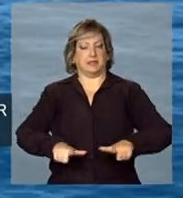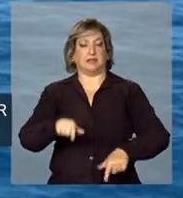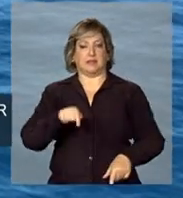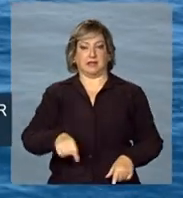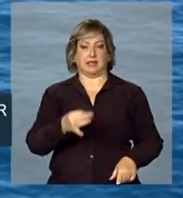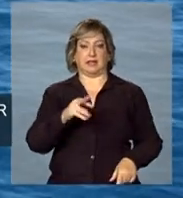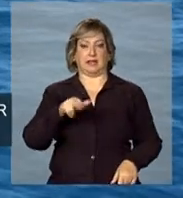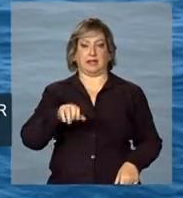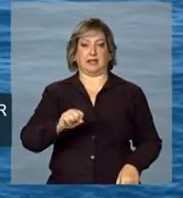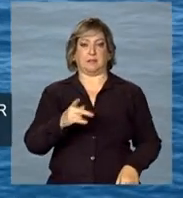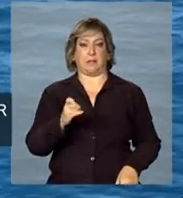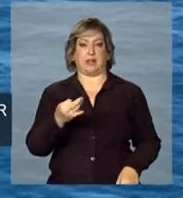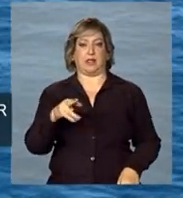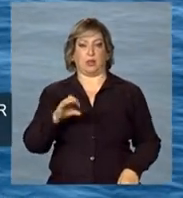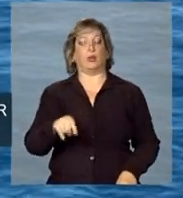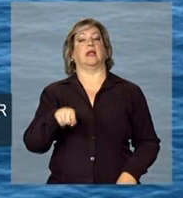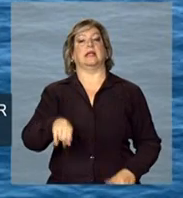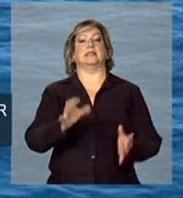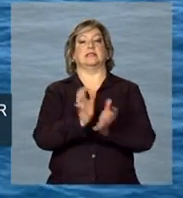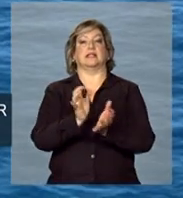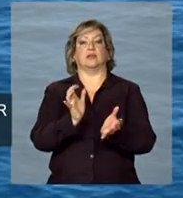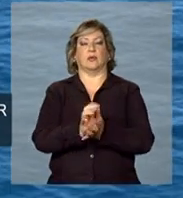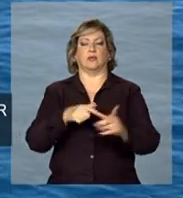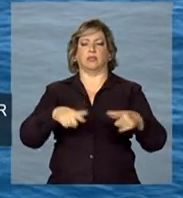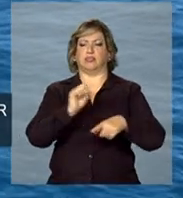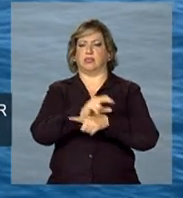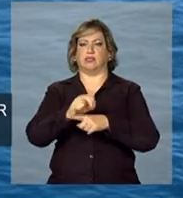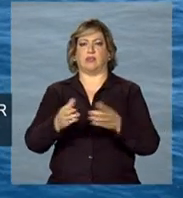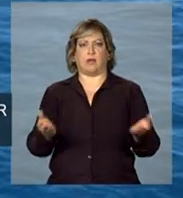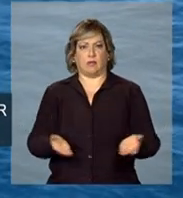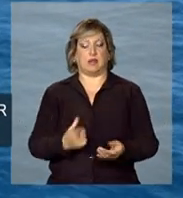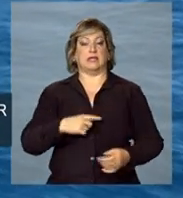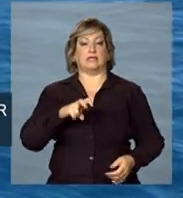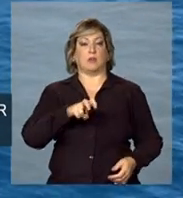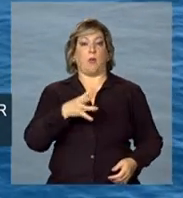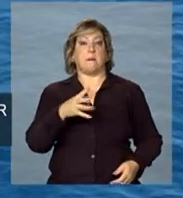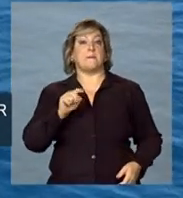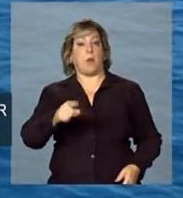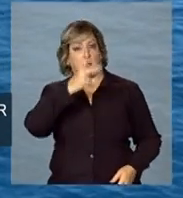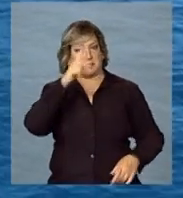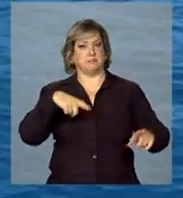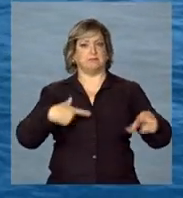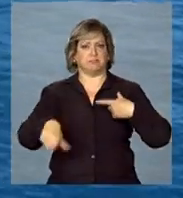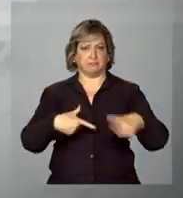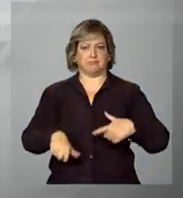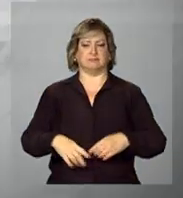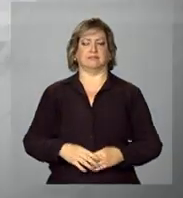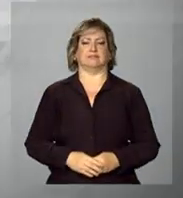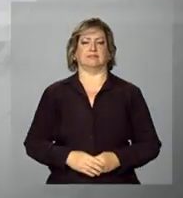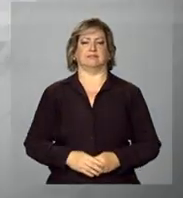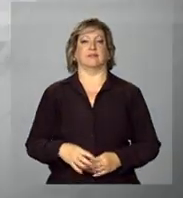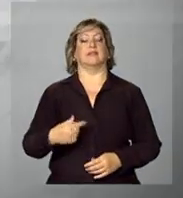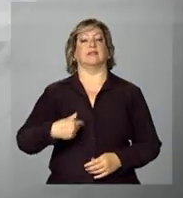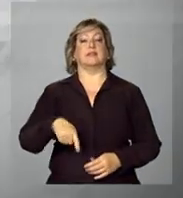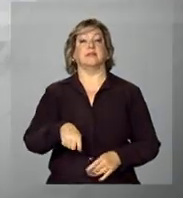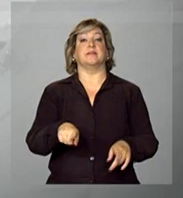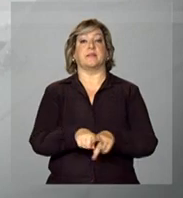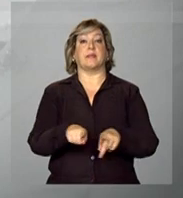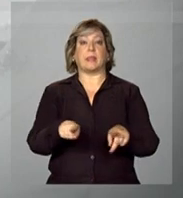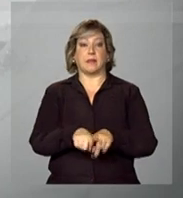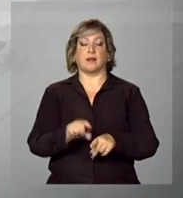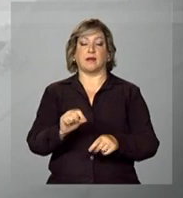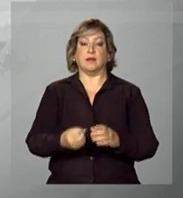da Transpetro, o setor emprega atualmente 54 mil pessoas. E além da